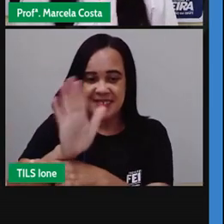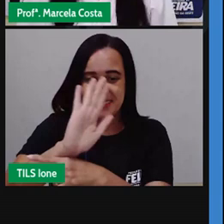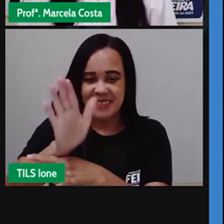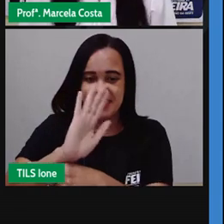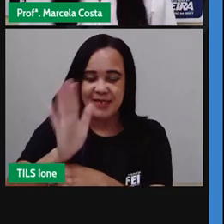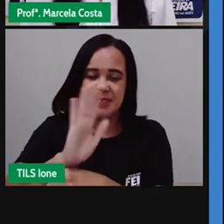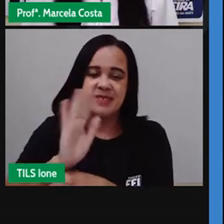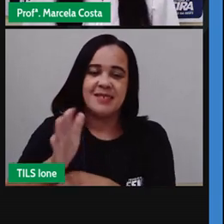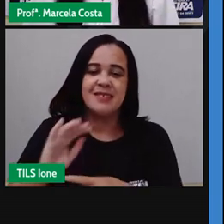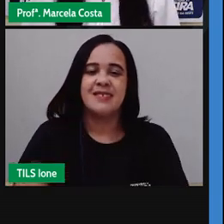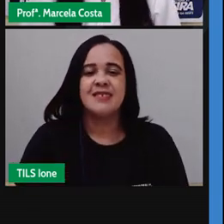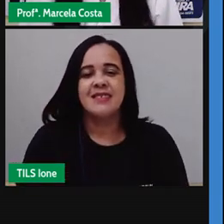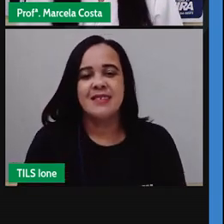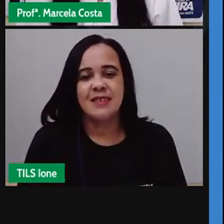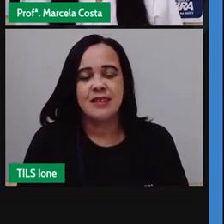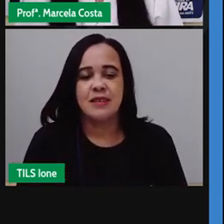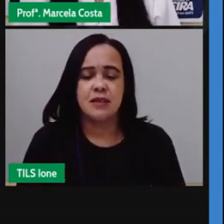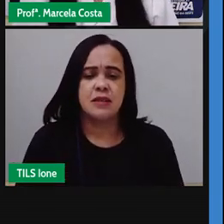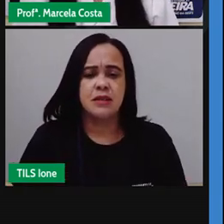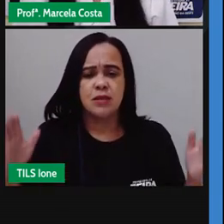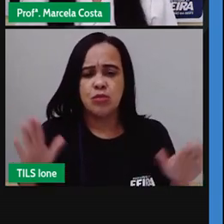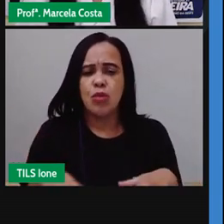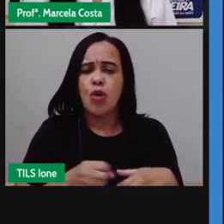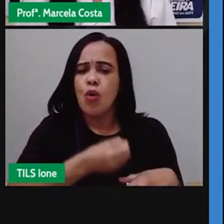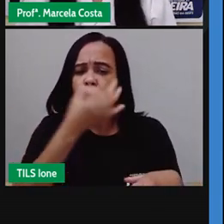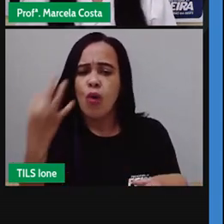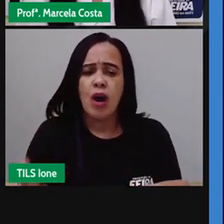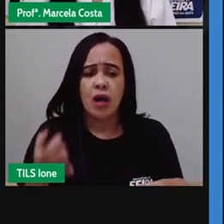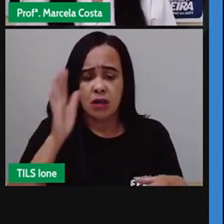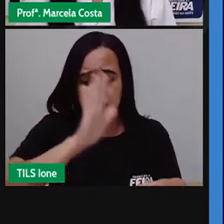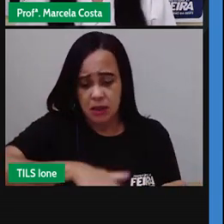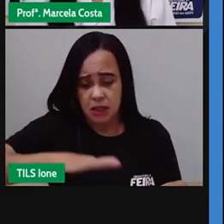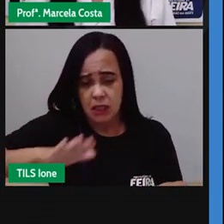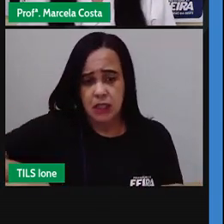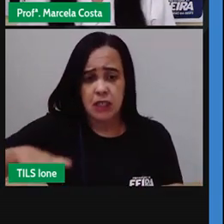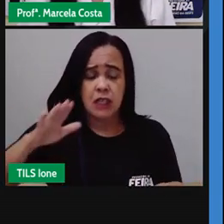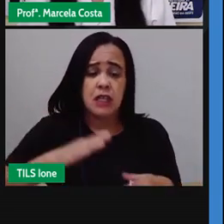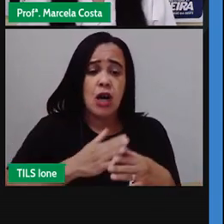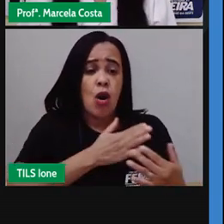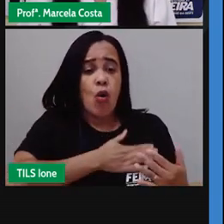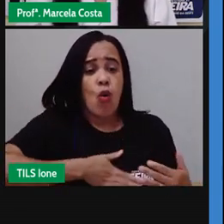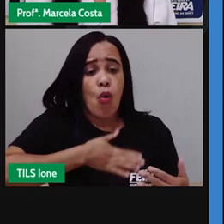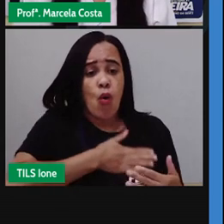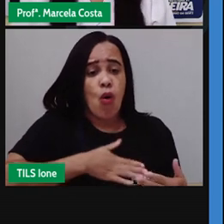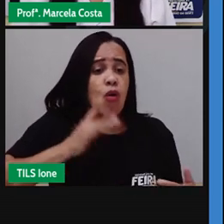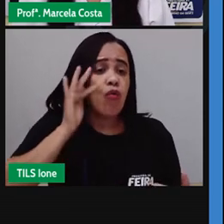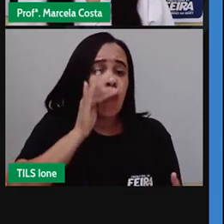então quantas crianças gostam de melancia já